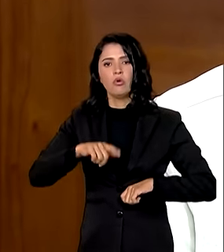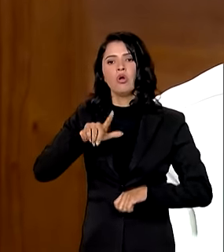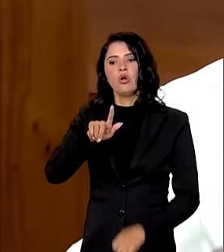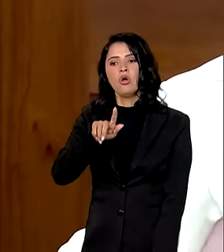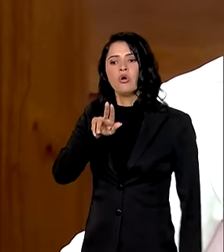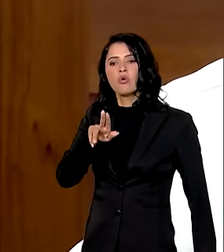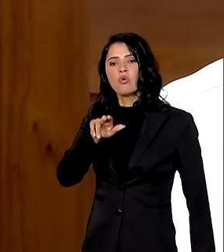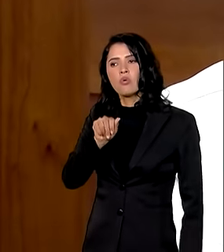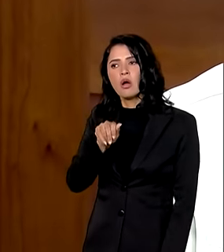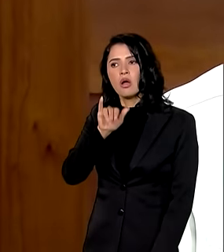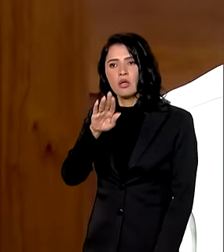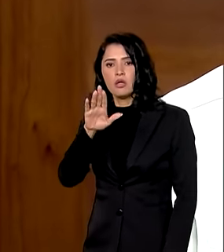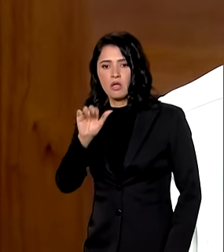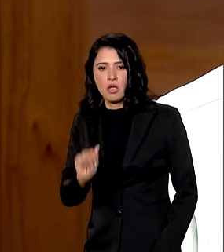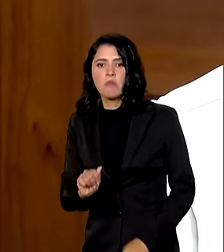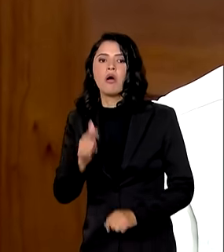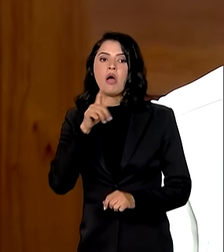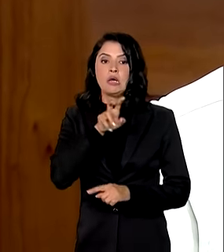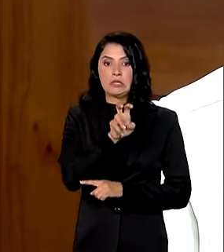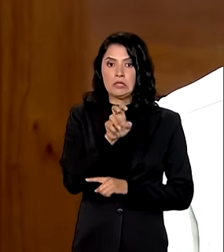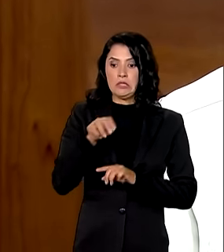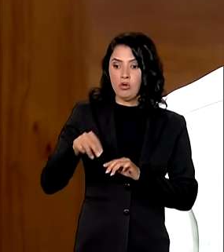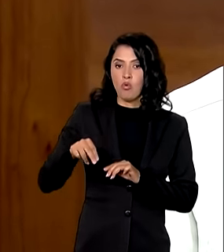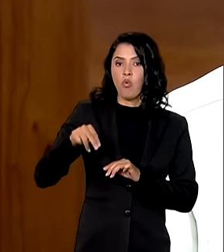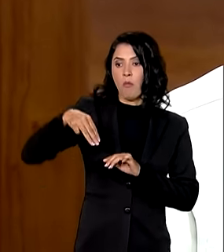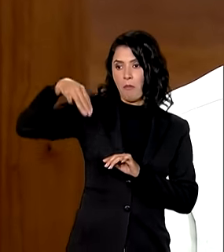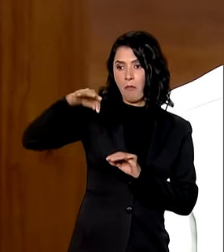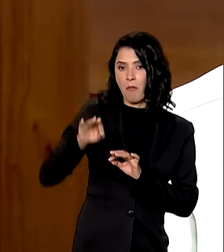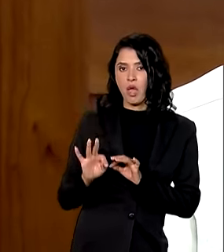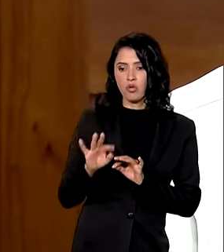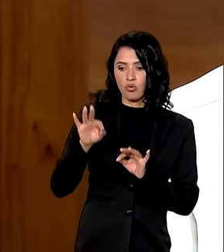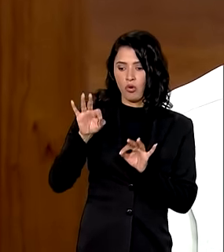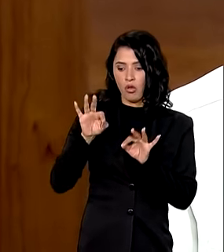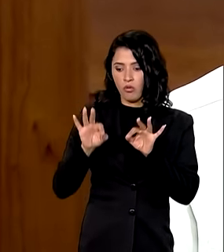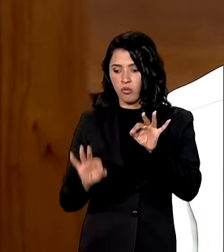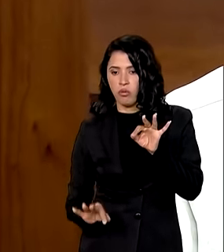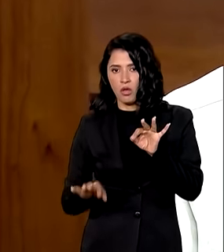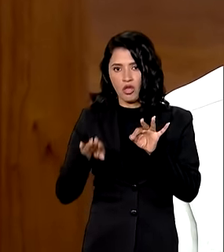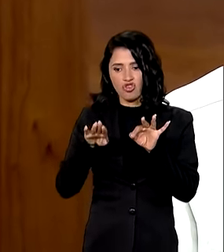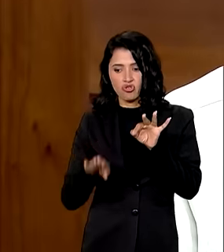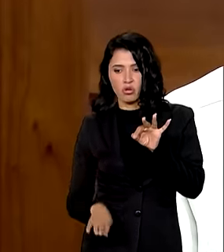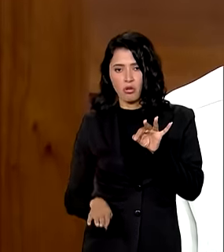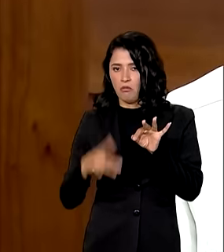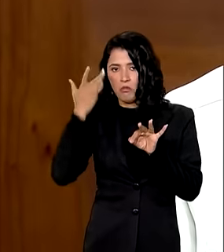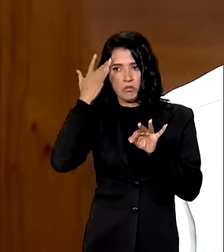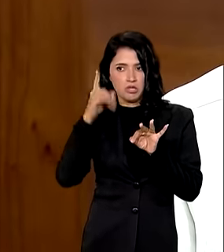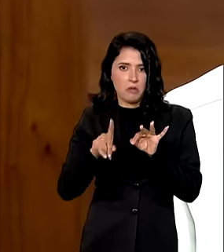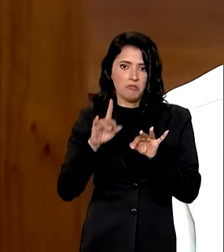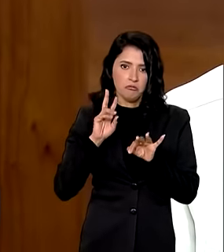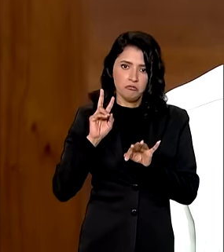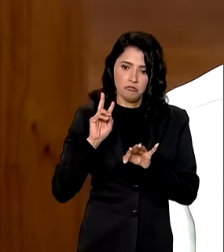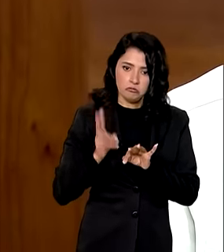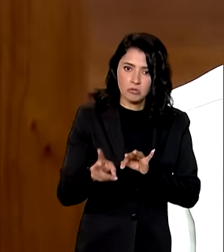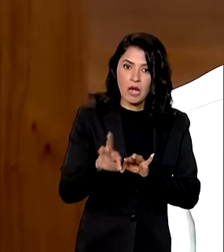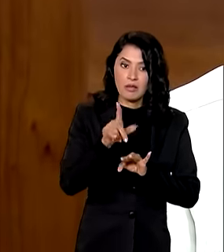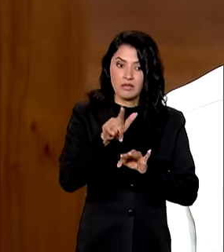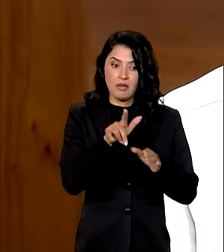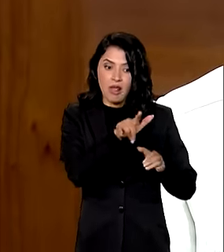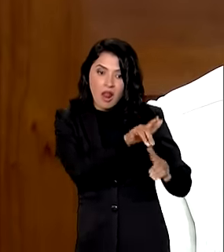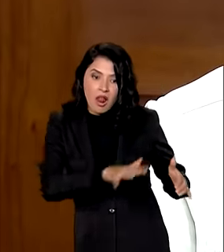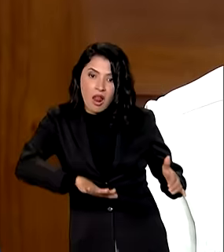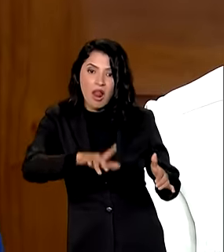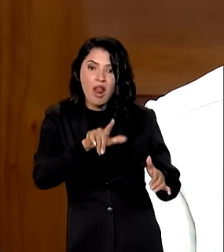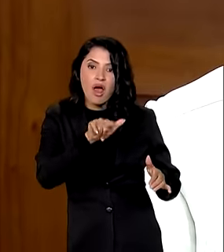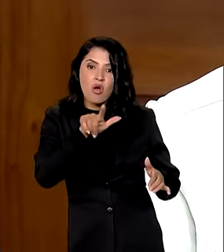baixou da cota dos 5 metros, mas a gente não sabe se essa velocidade vai continuar uma vez que Lagoa dos Patos continua